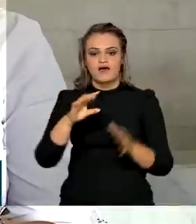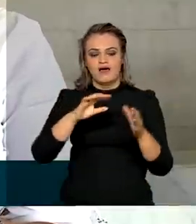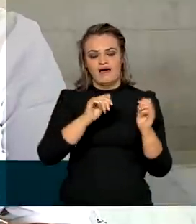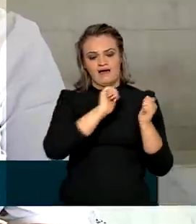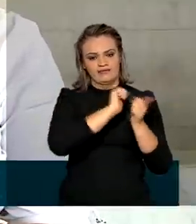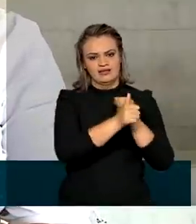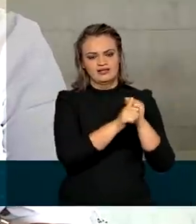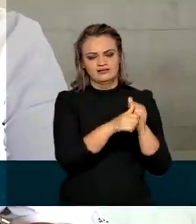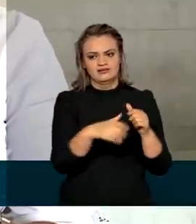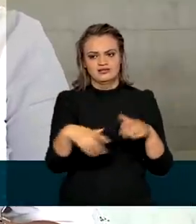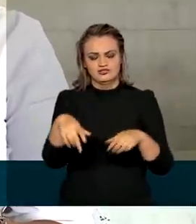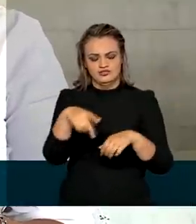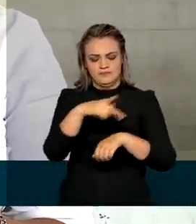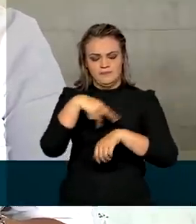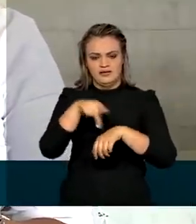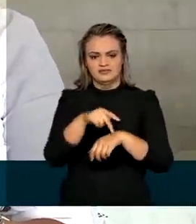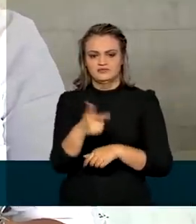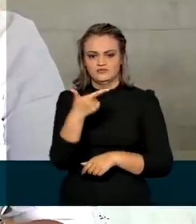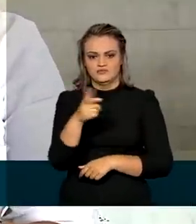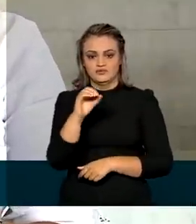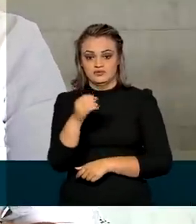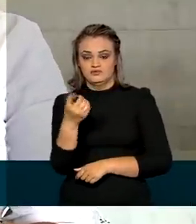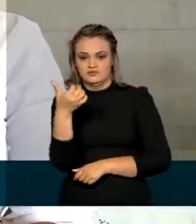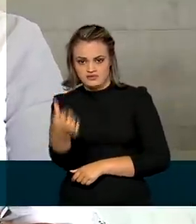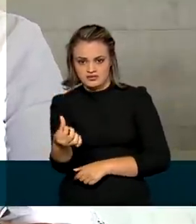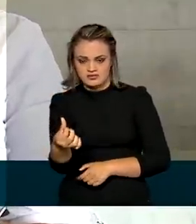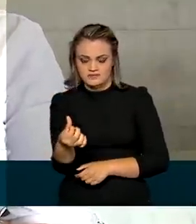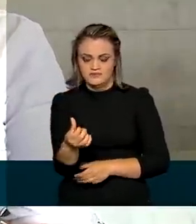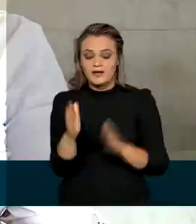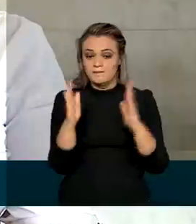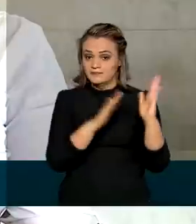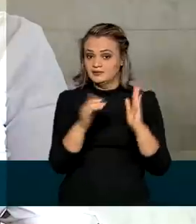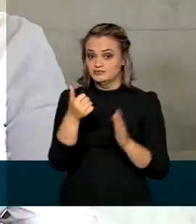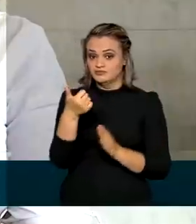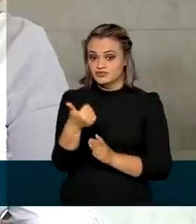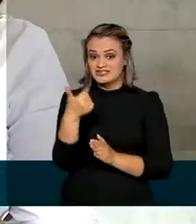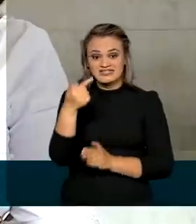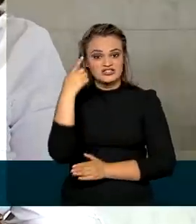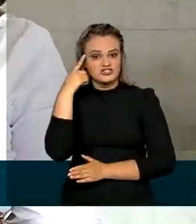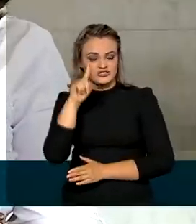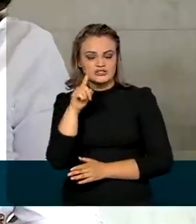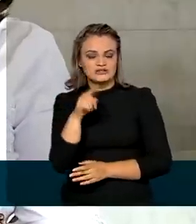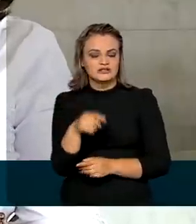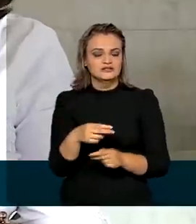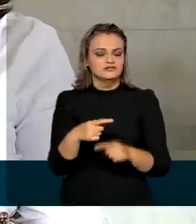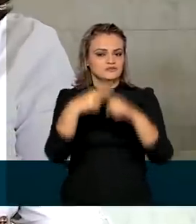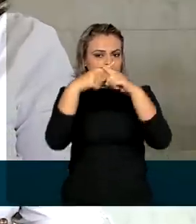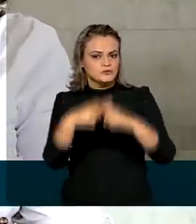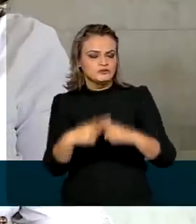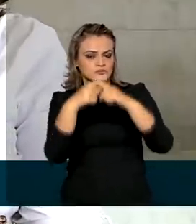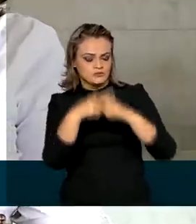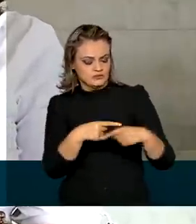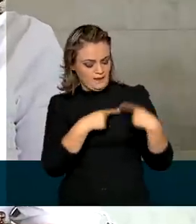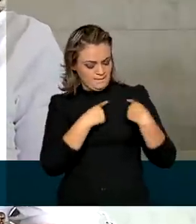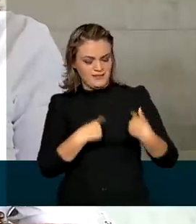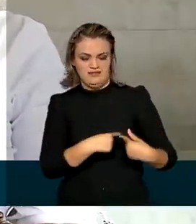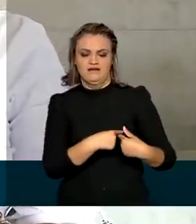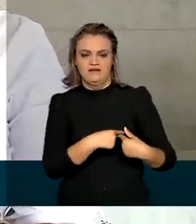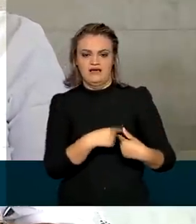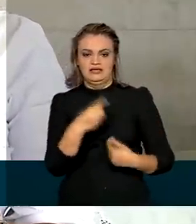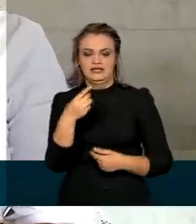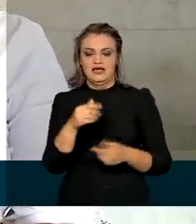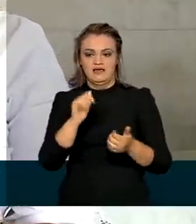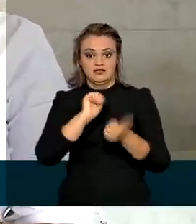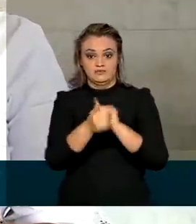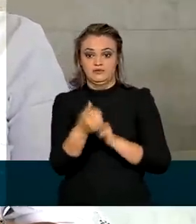206 países. Durante 17 dias, eles vão disputar medalhas em 33 modalidades. Segundo o